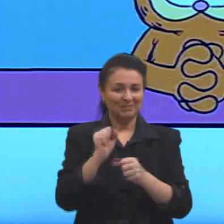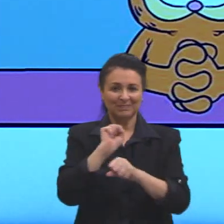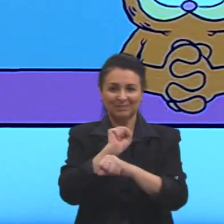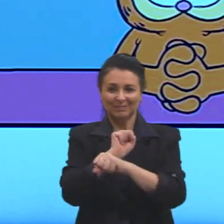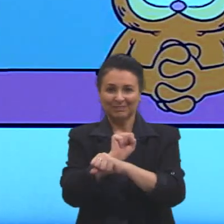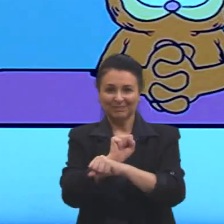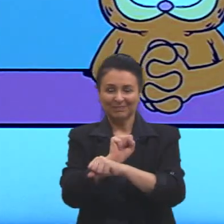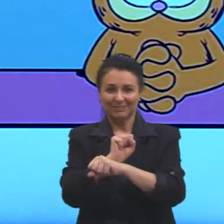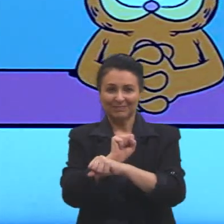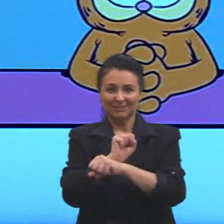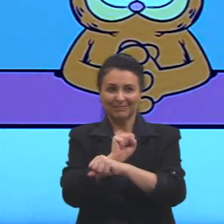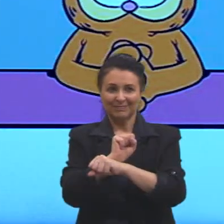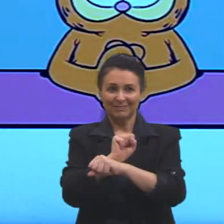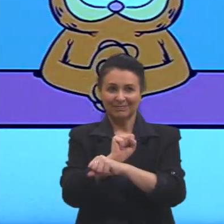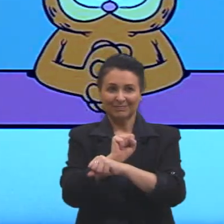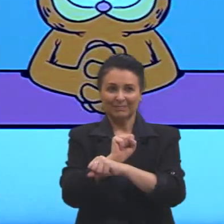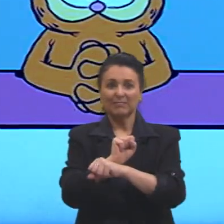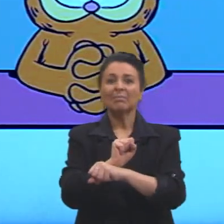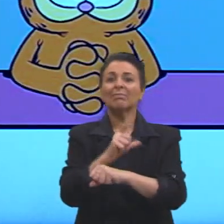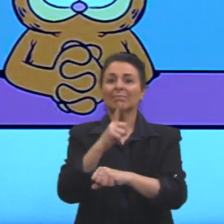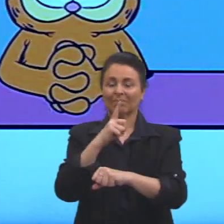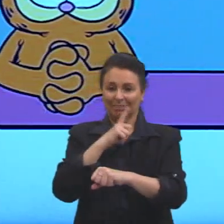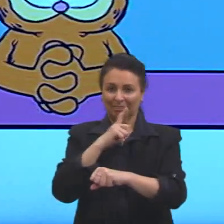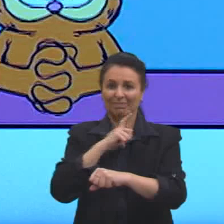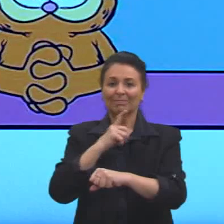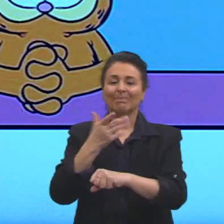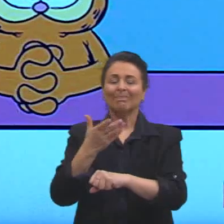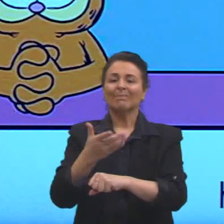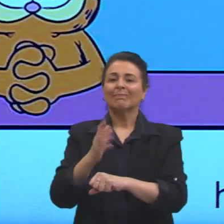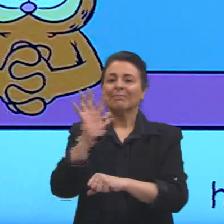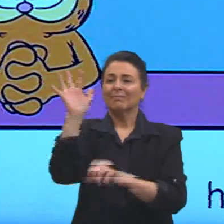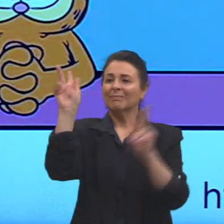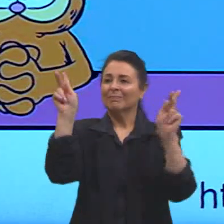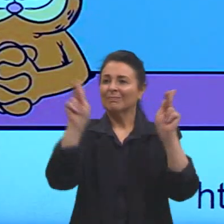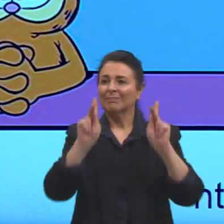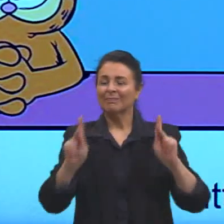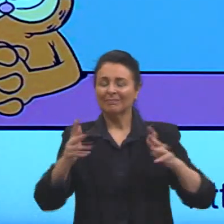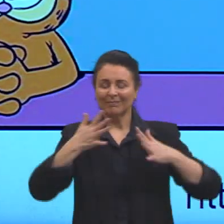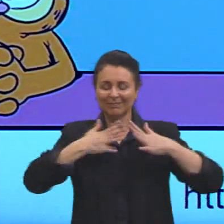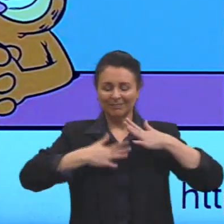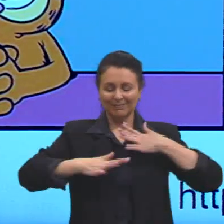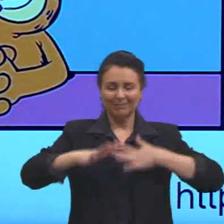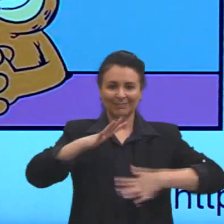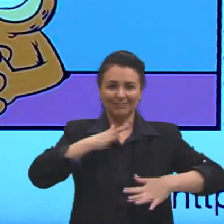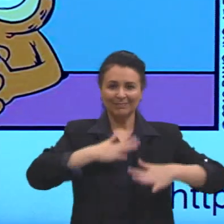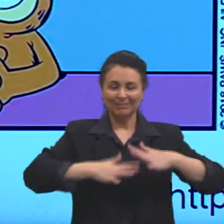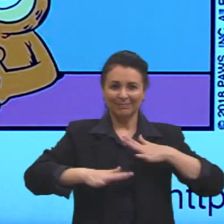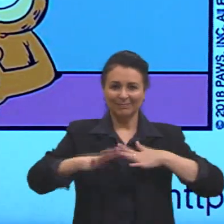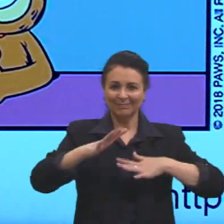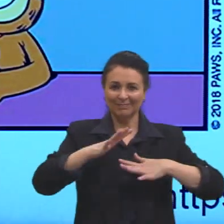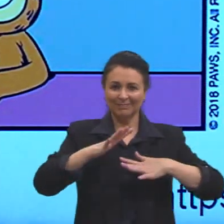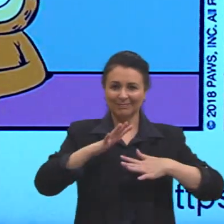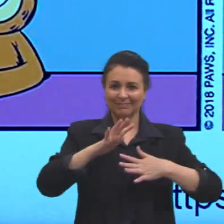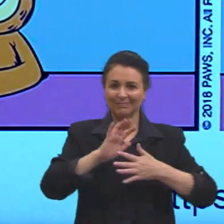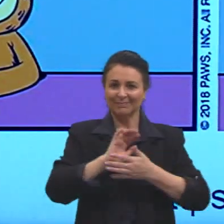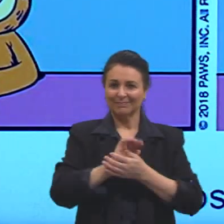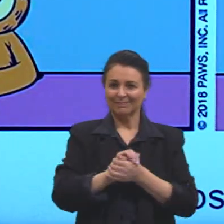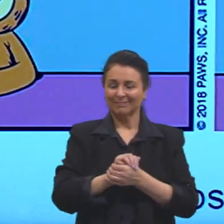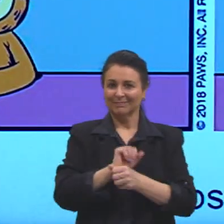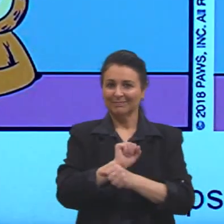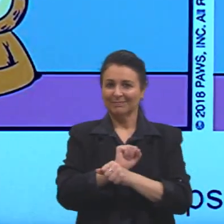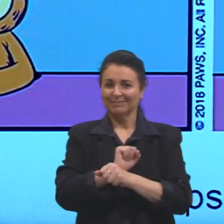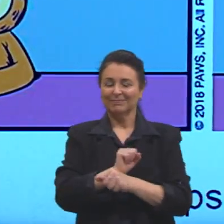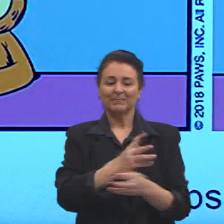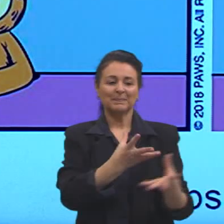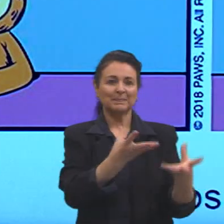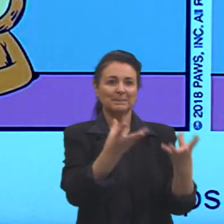harmony, haverá paz, harmonia, and lots and lots of pie. E muitas e